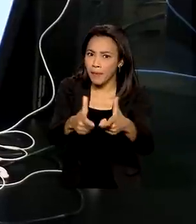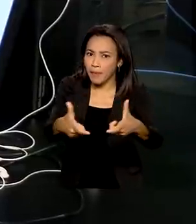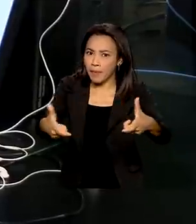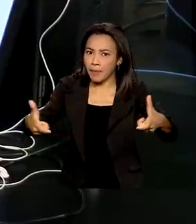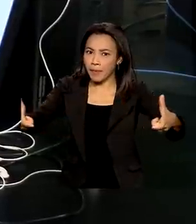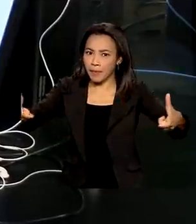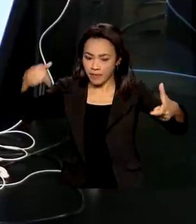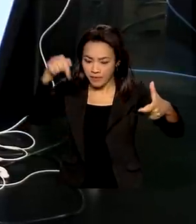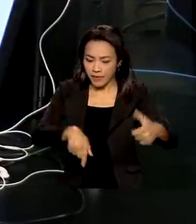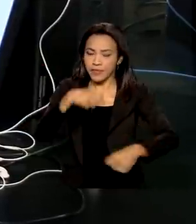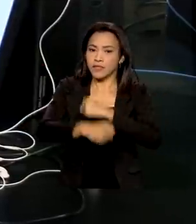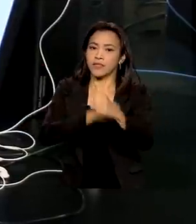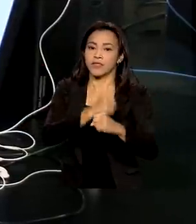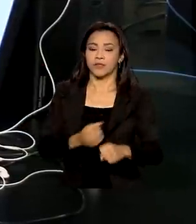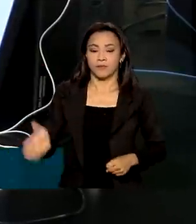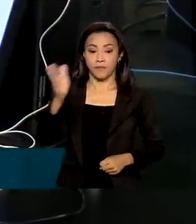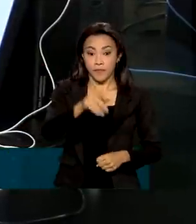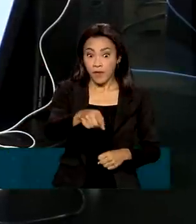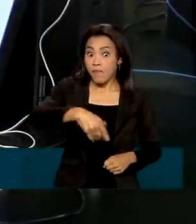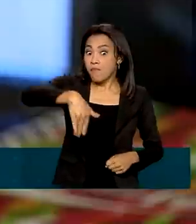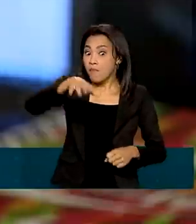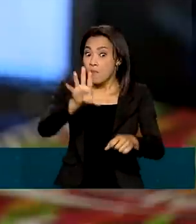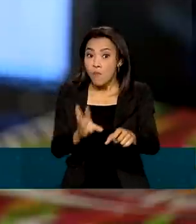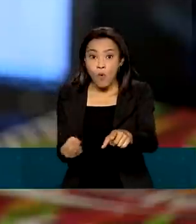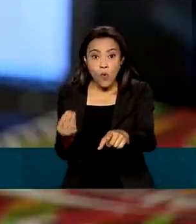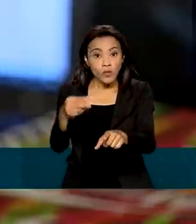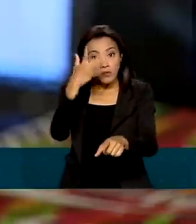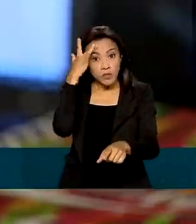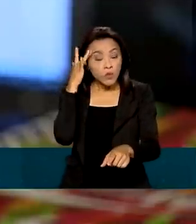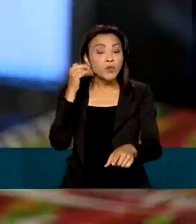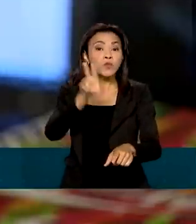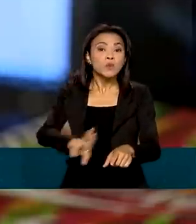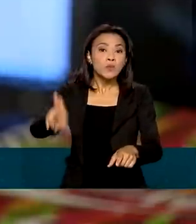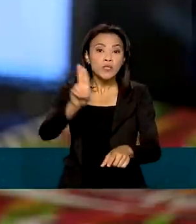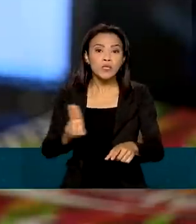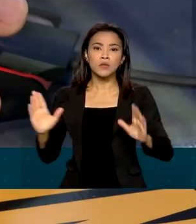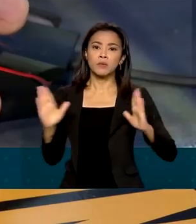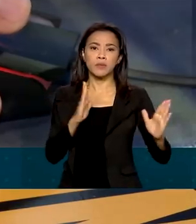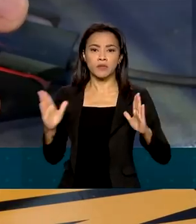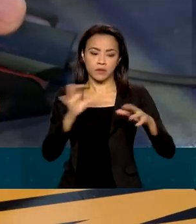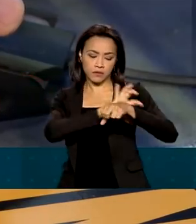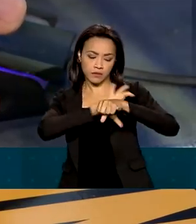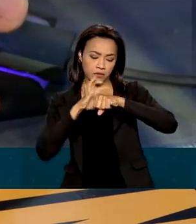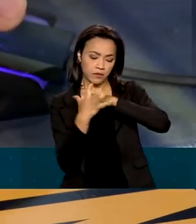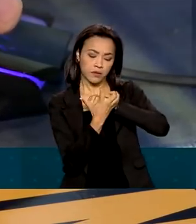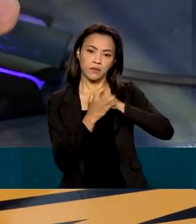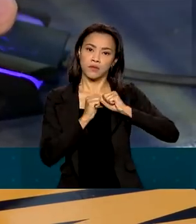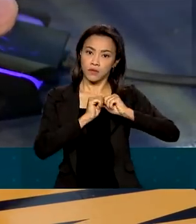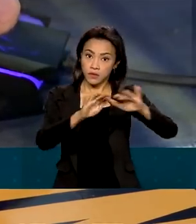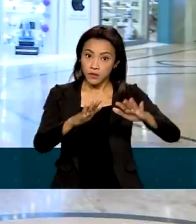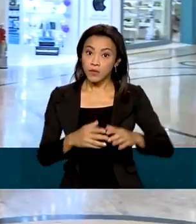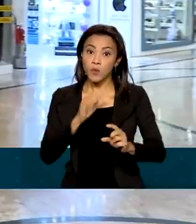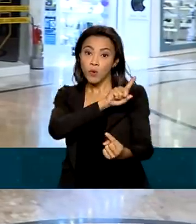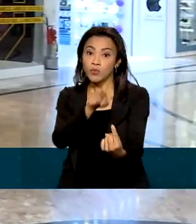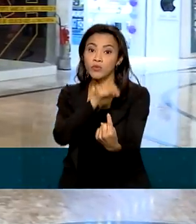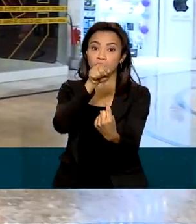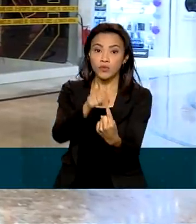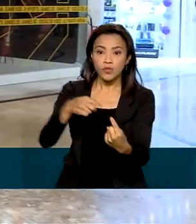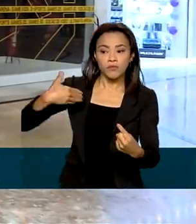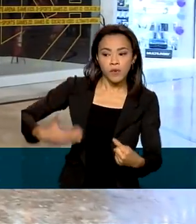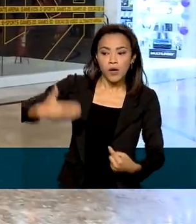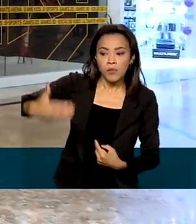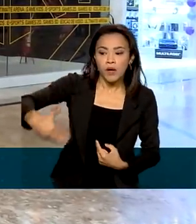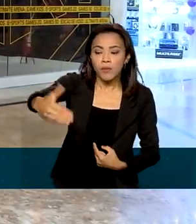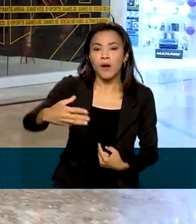Com o crescimento de usuários, em especial durante a pandemia de covid-19, a meta para os próximos anos é ganhar novos